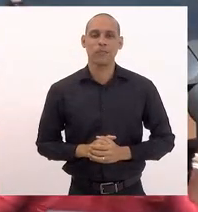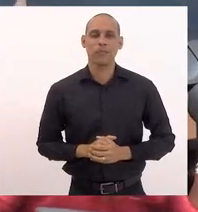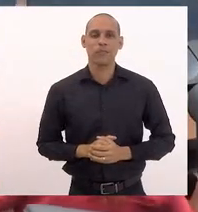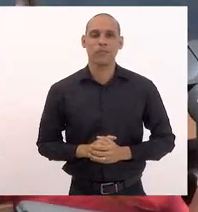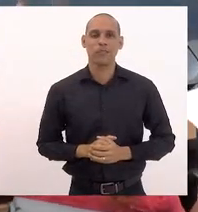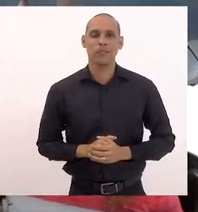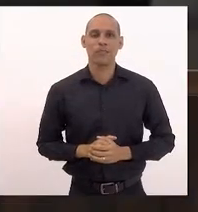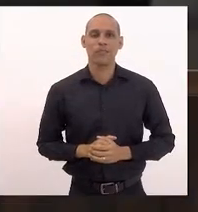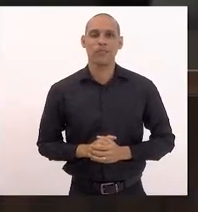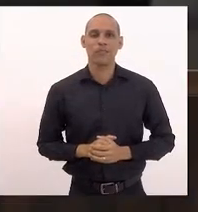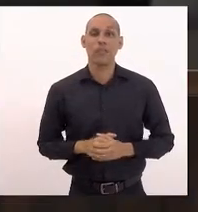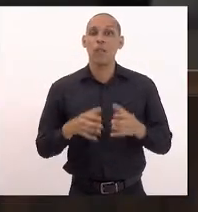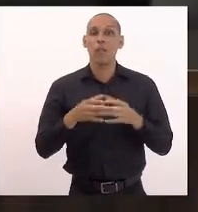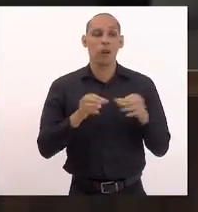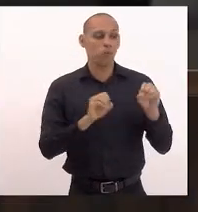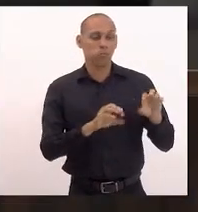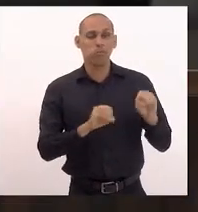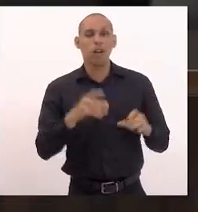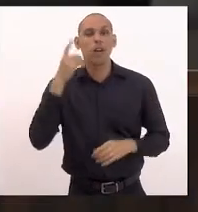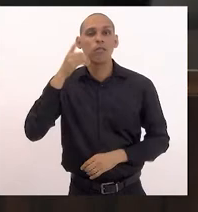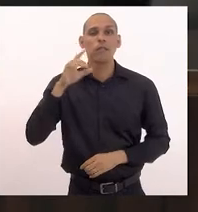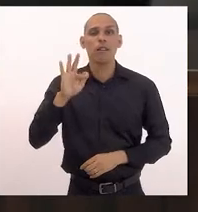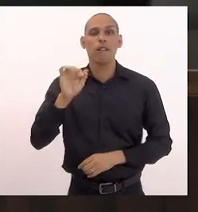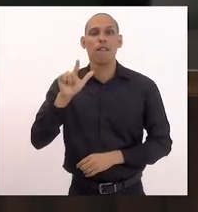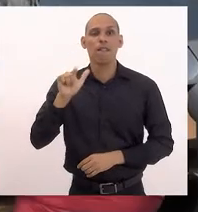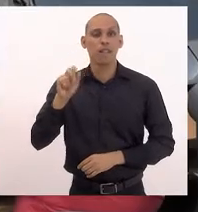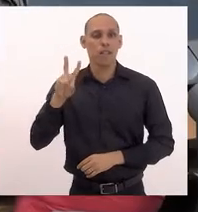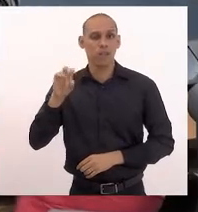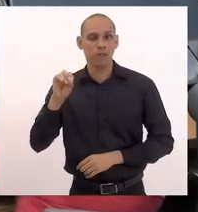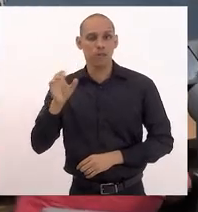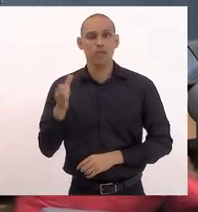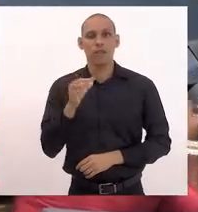Pela Comissão de Educação, deputado Flávio Serafim.